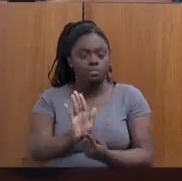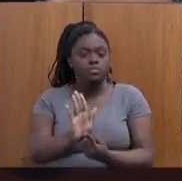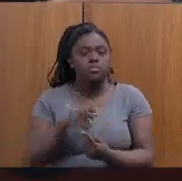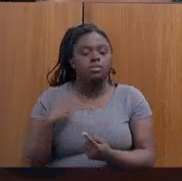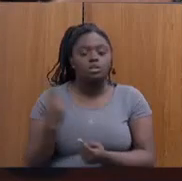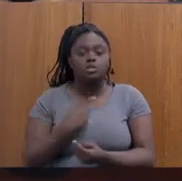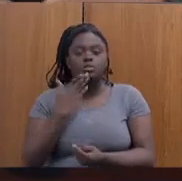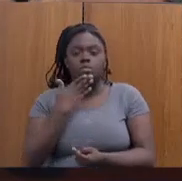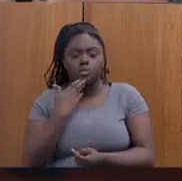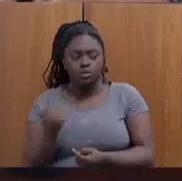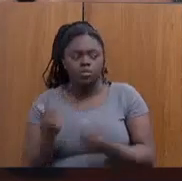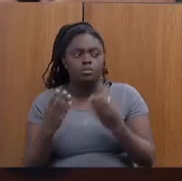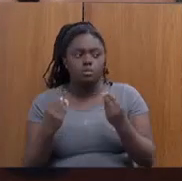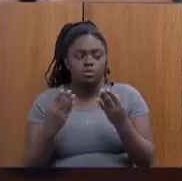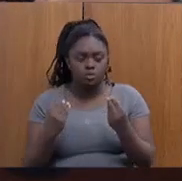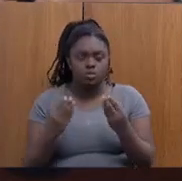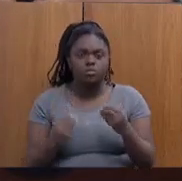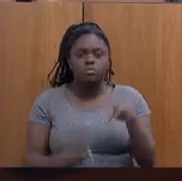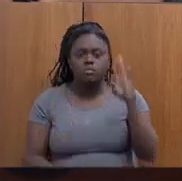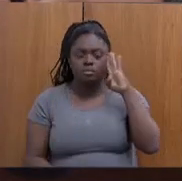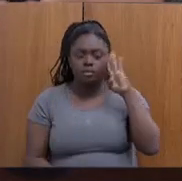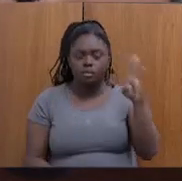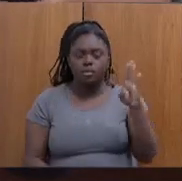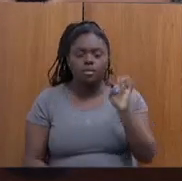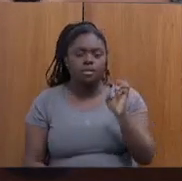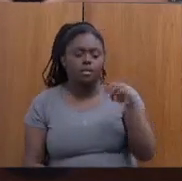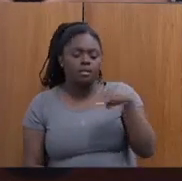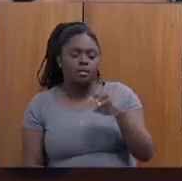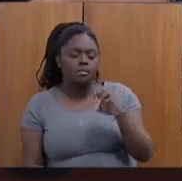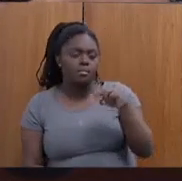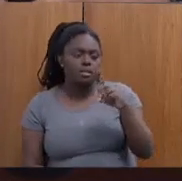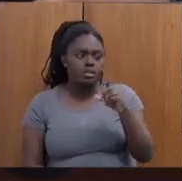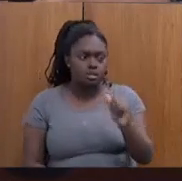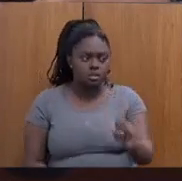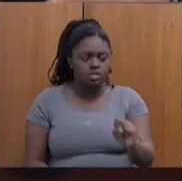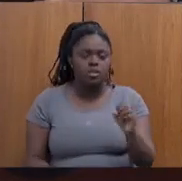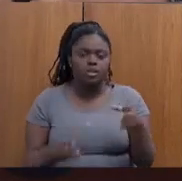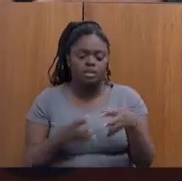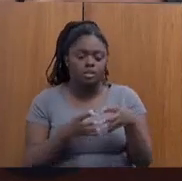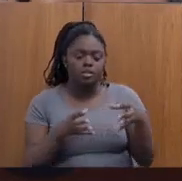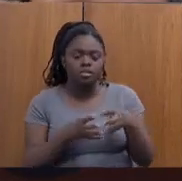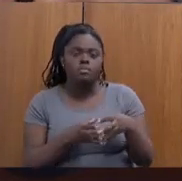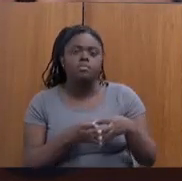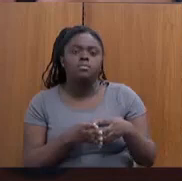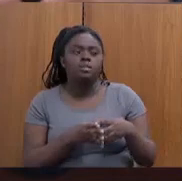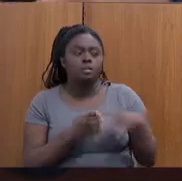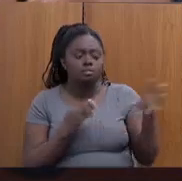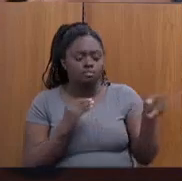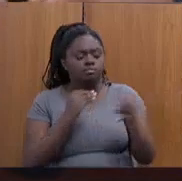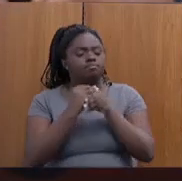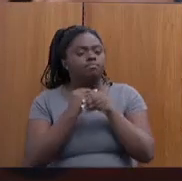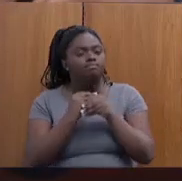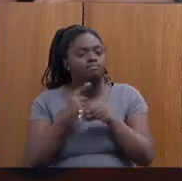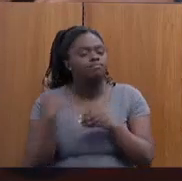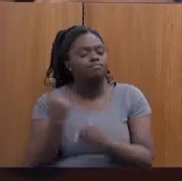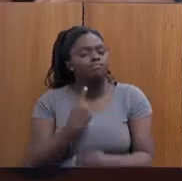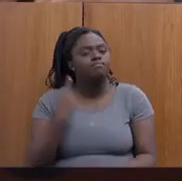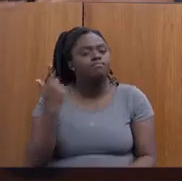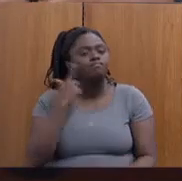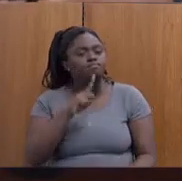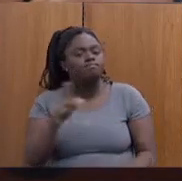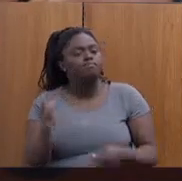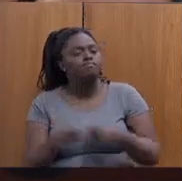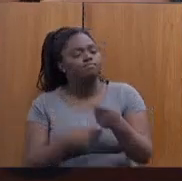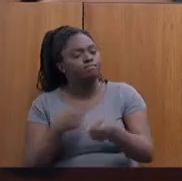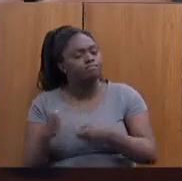gente melhorou e muito, inclusive, com a questão das emendas. A equipe técnica tem colocado emenda lá, nós temos conseguido negociar,